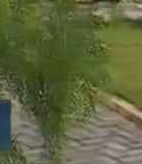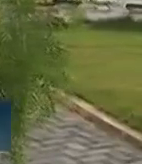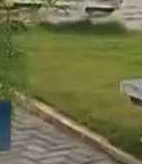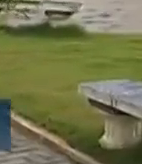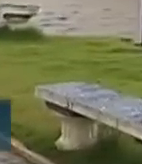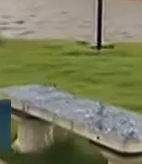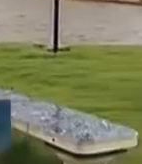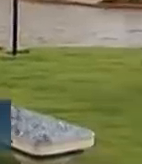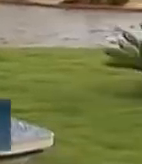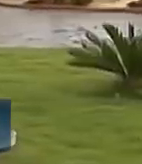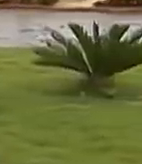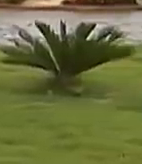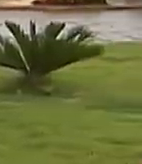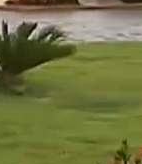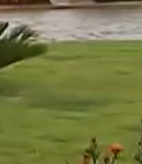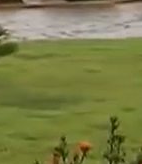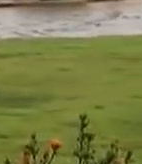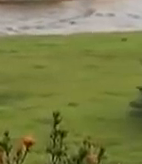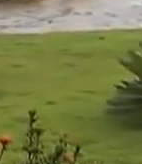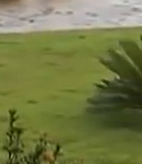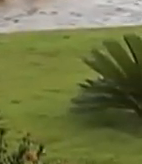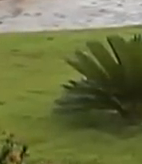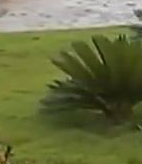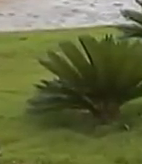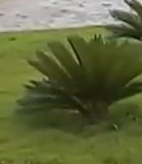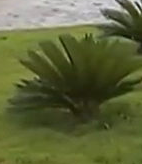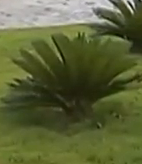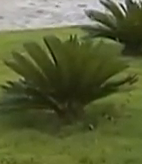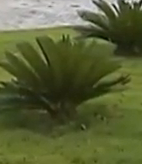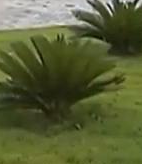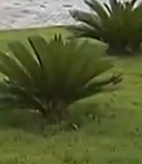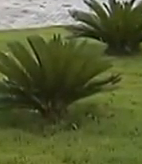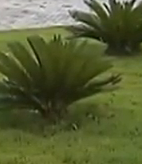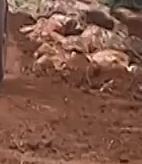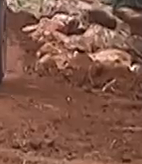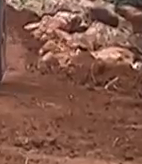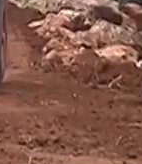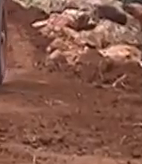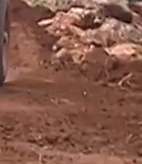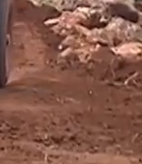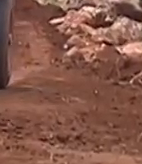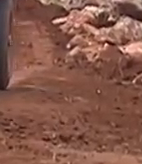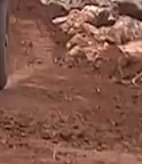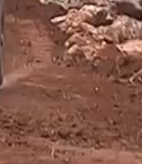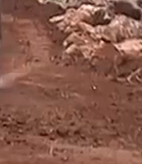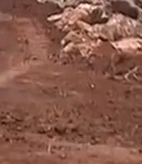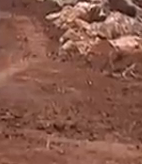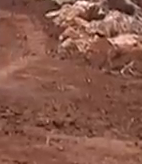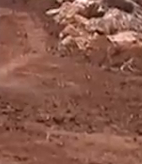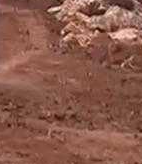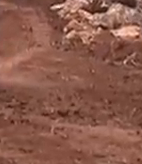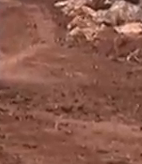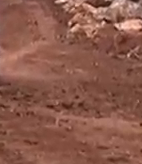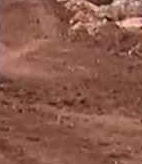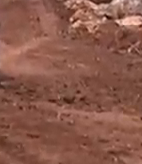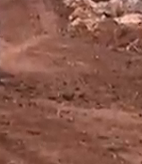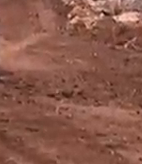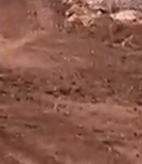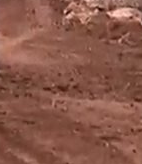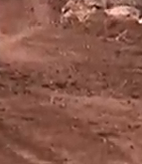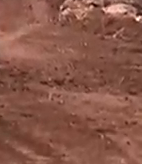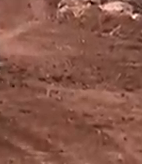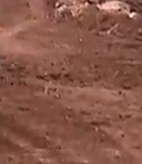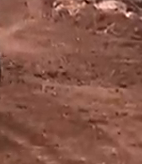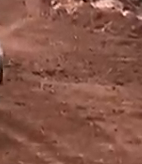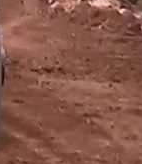Mimoso é uma cidade de cerca de 3 mil habitantes no interior do estado de Goiás. A maior parte da população vive na zona